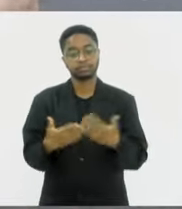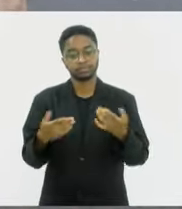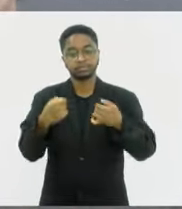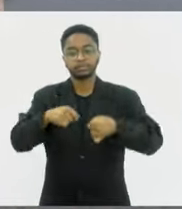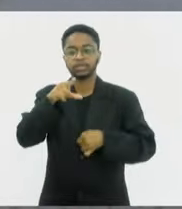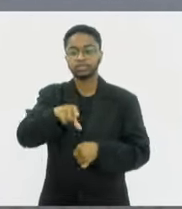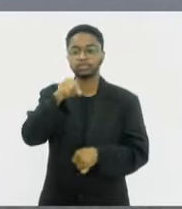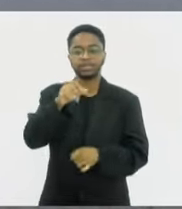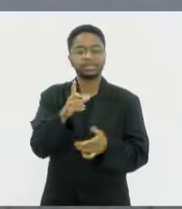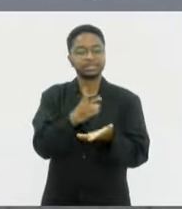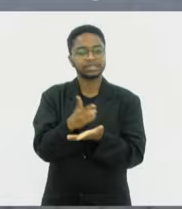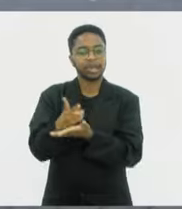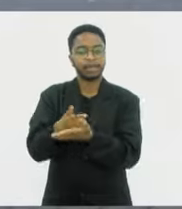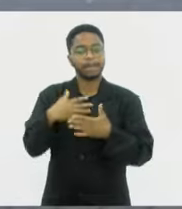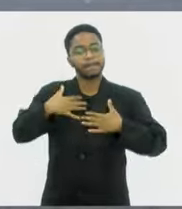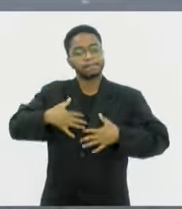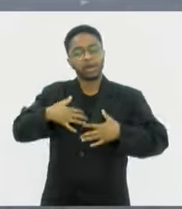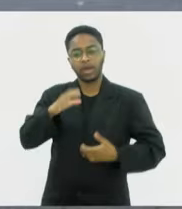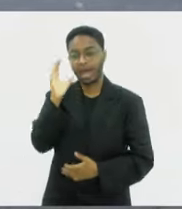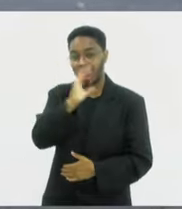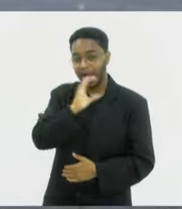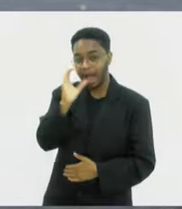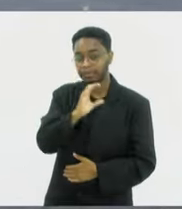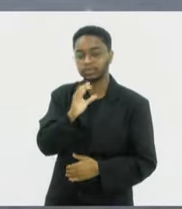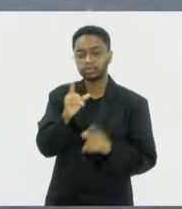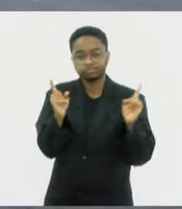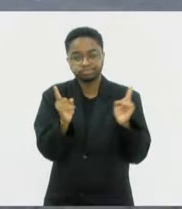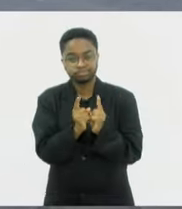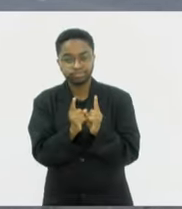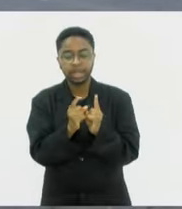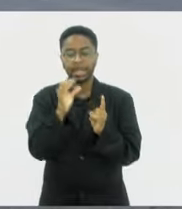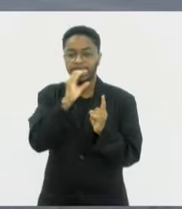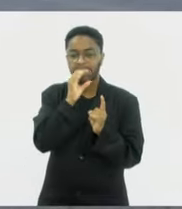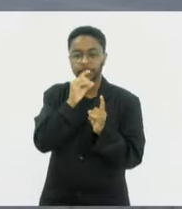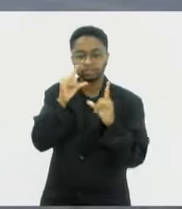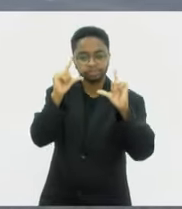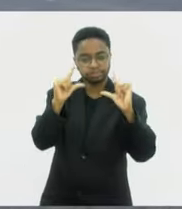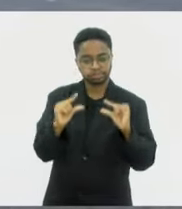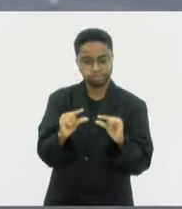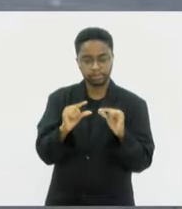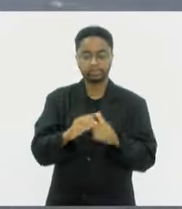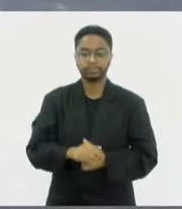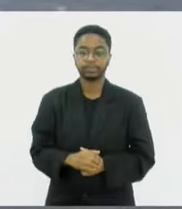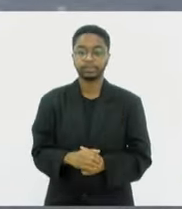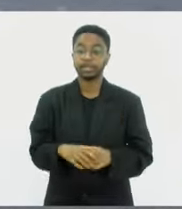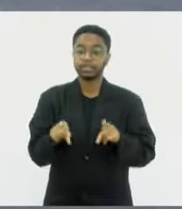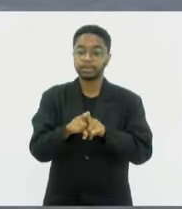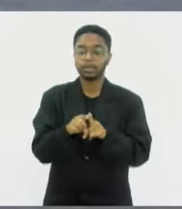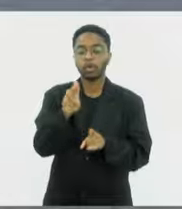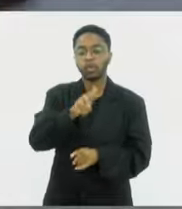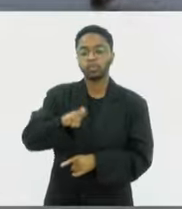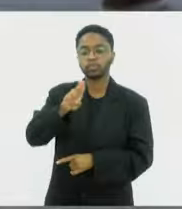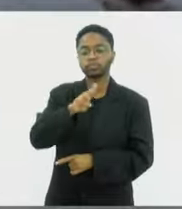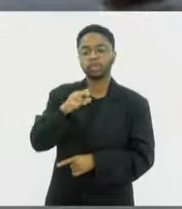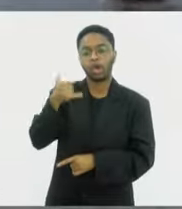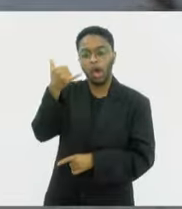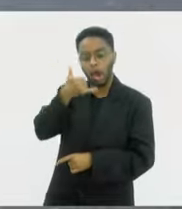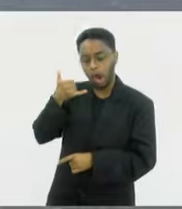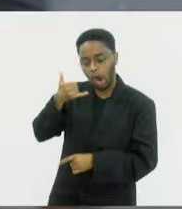sempre por tomar banhos mais rápidos, mais curtos e menos quentes. Abusem óleos corporais,